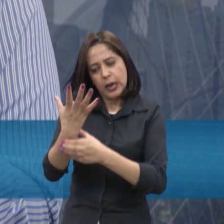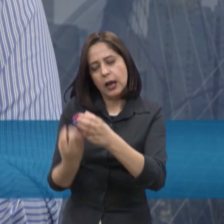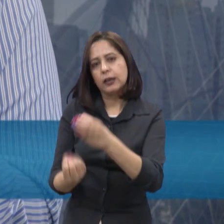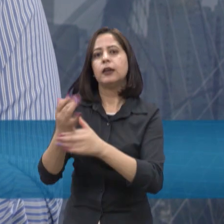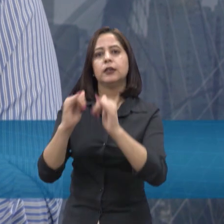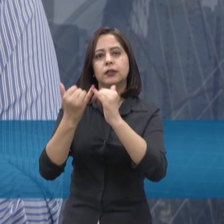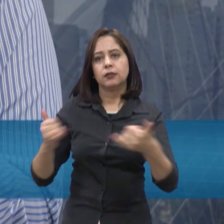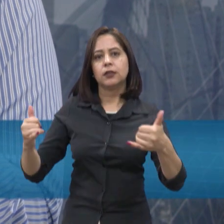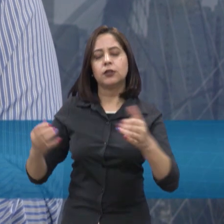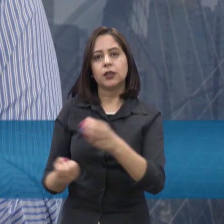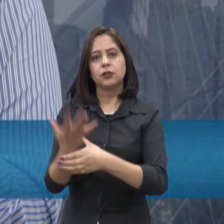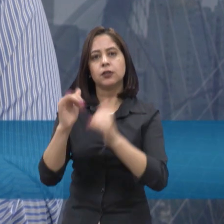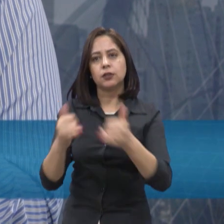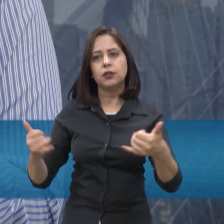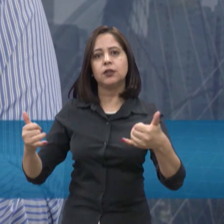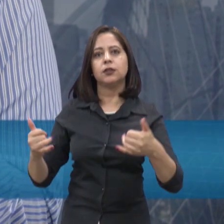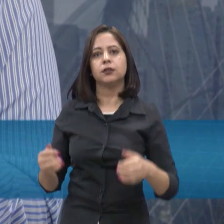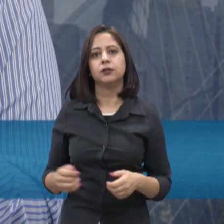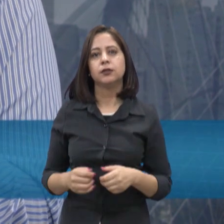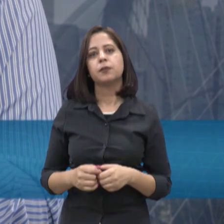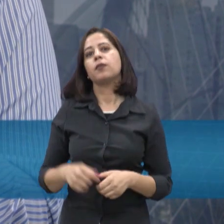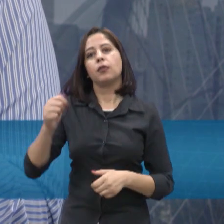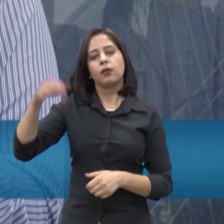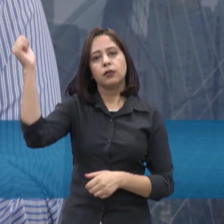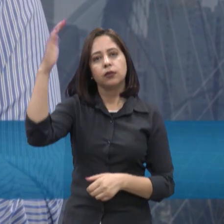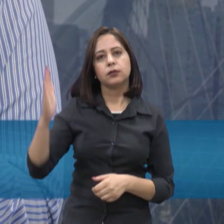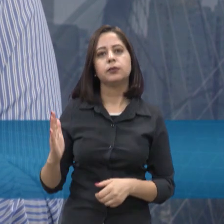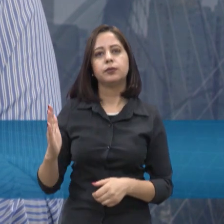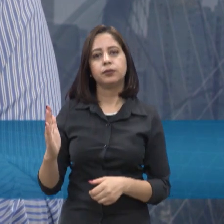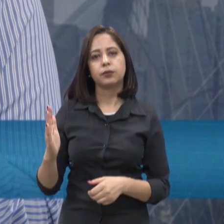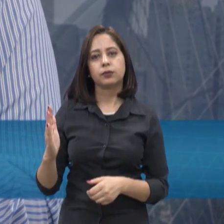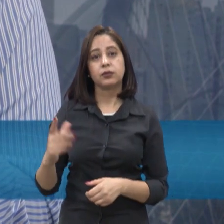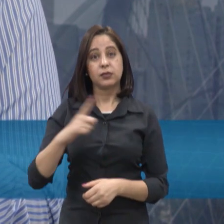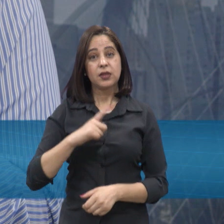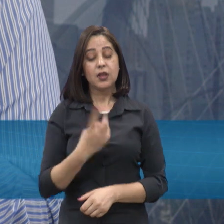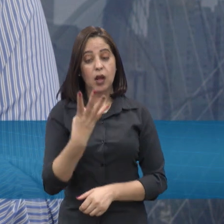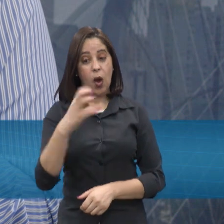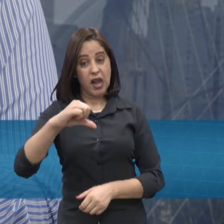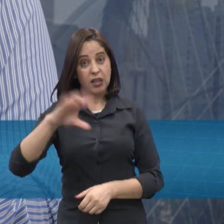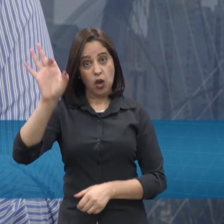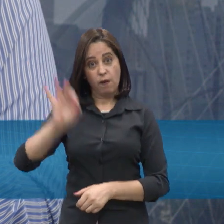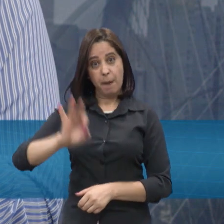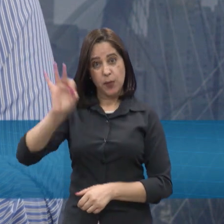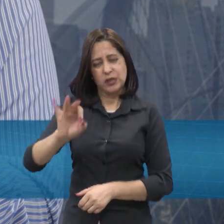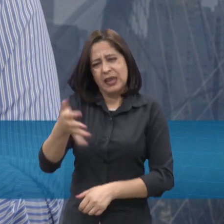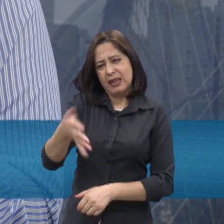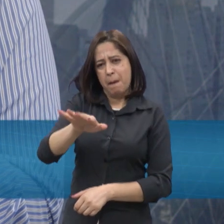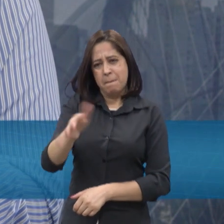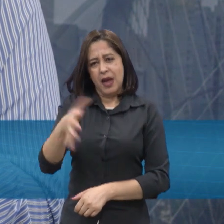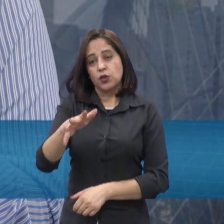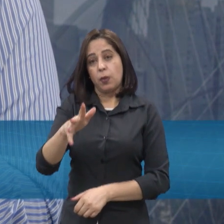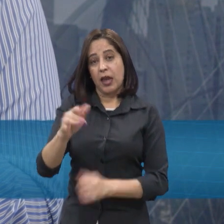energética. A gente pode dizer que o Brasil tem, é, 49%, mais ou menos, de uso de fontes